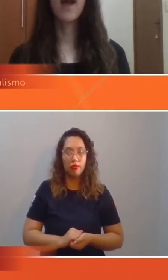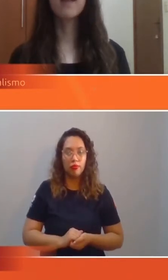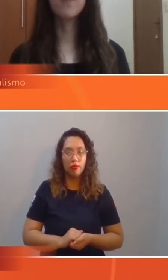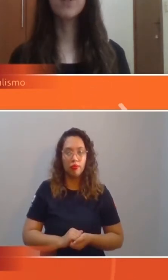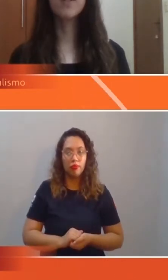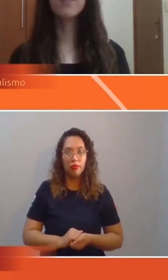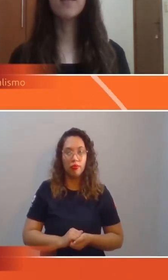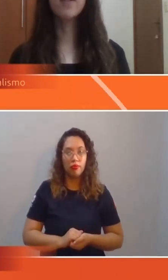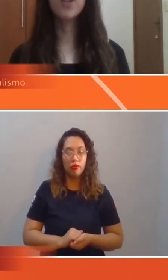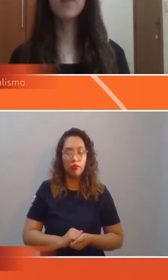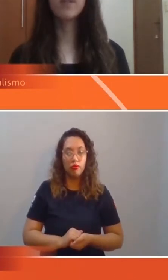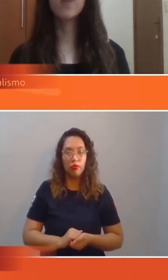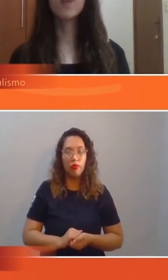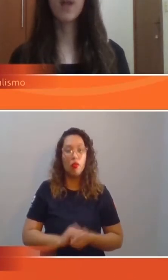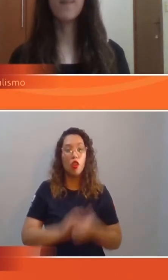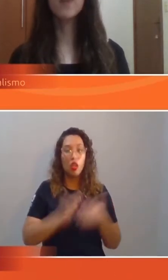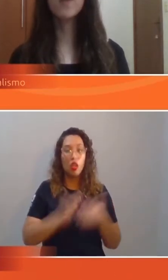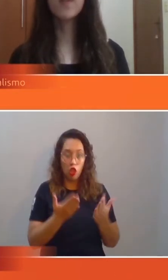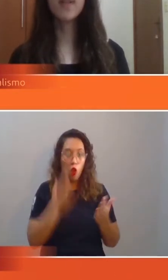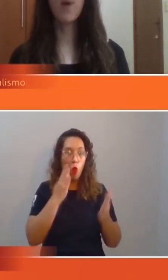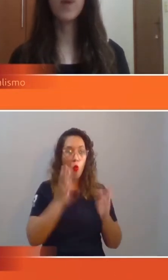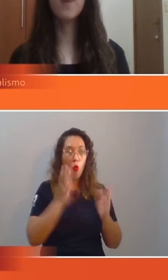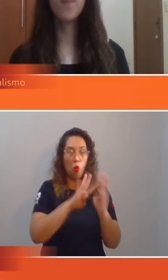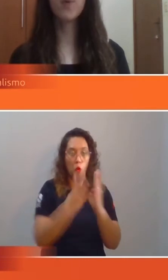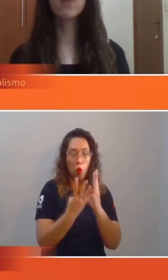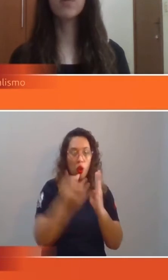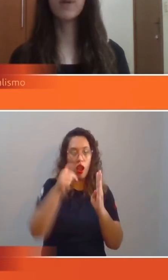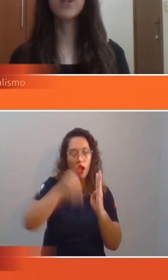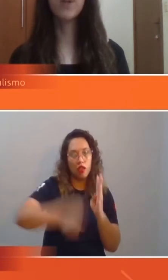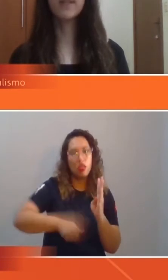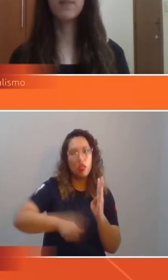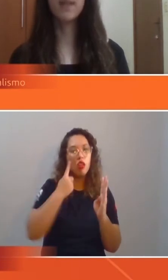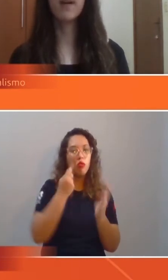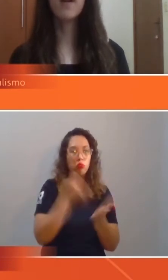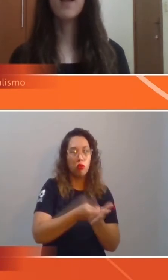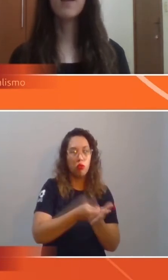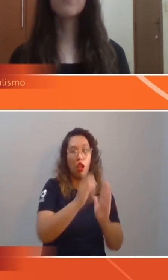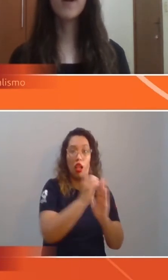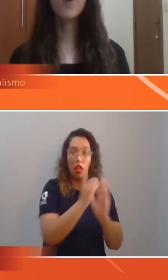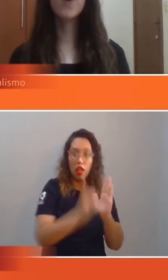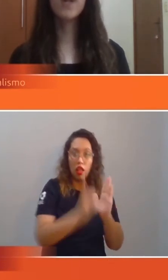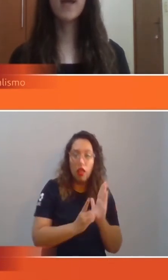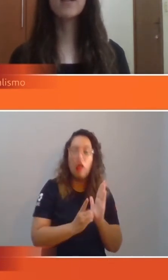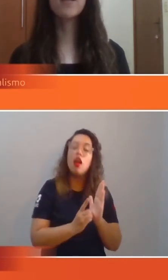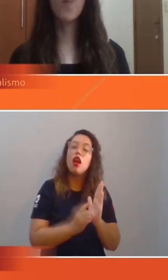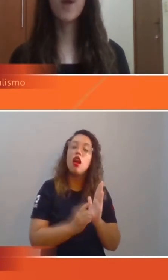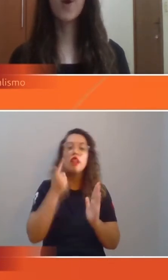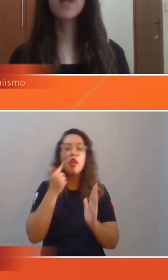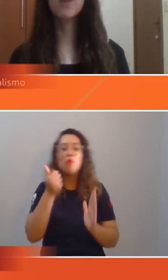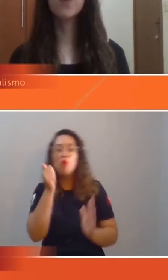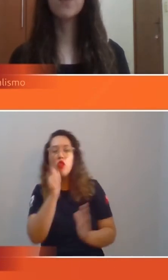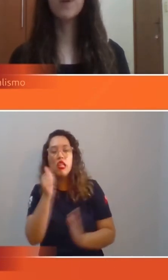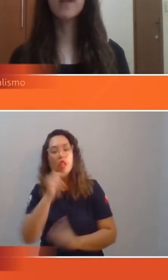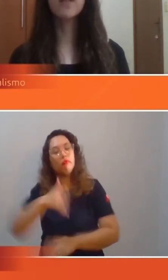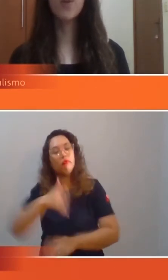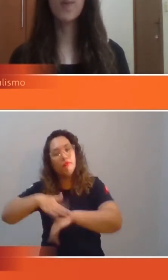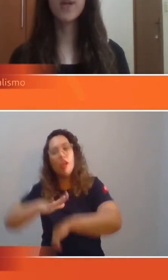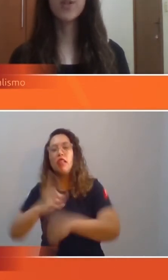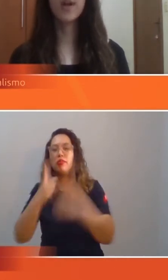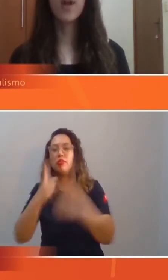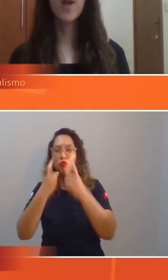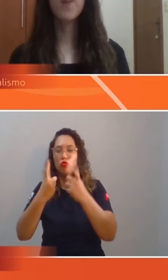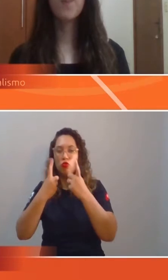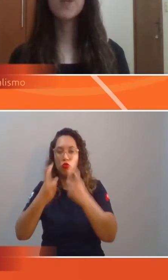As medidas restritivas e o isolamento social impostos durante a pandemia levaram mulheres a um maior risco de violência